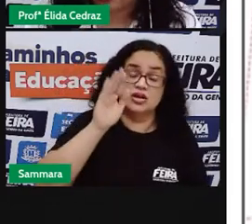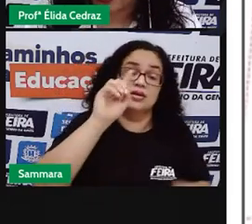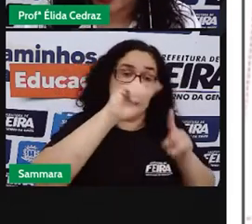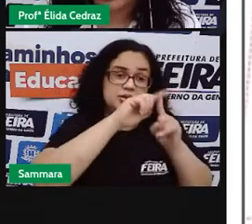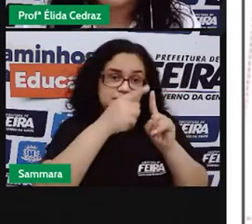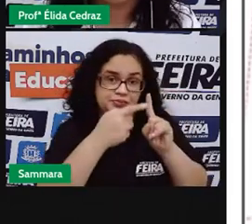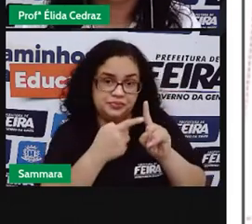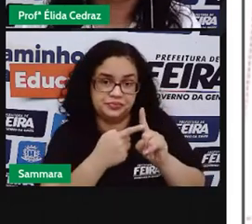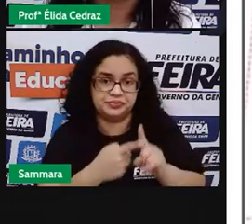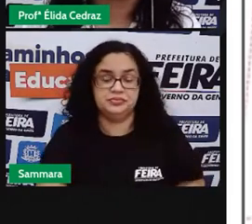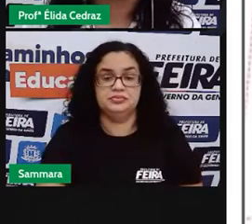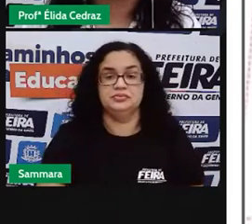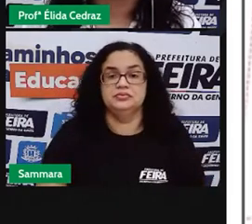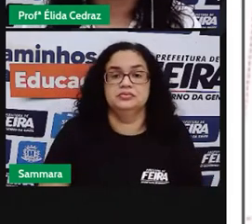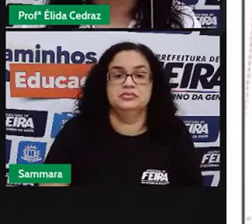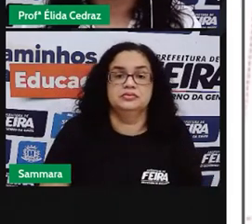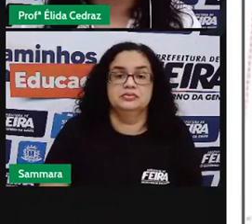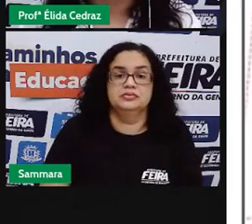grávidas.